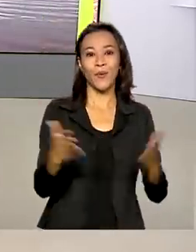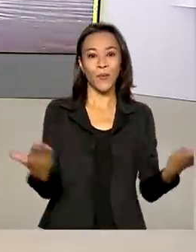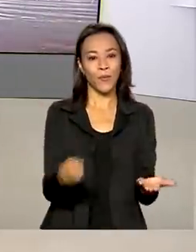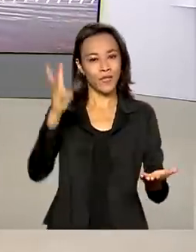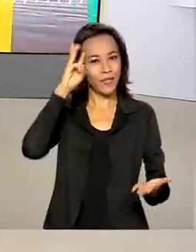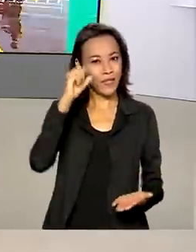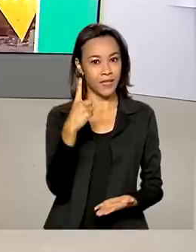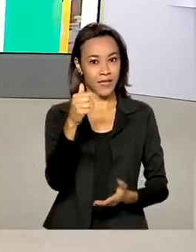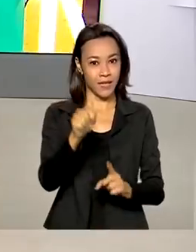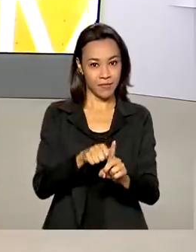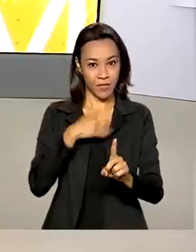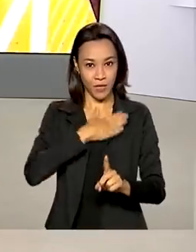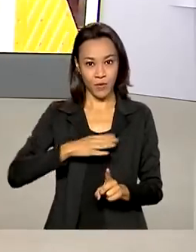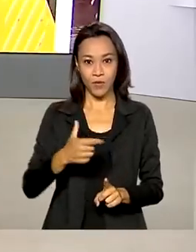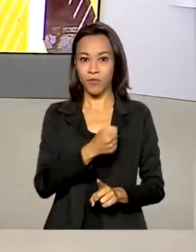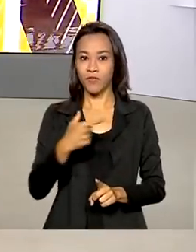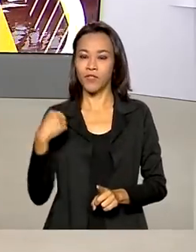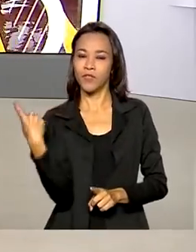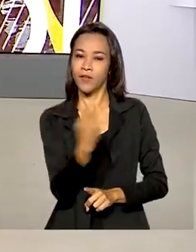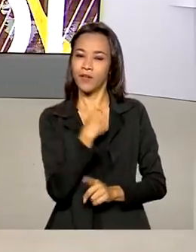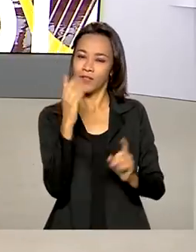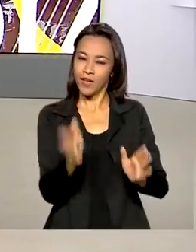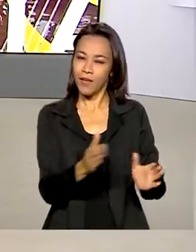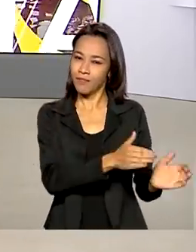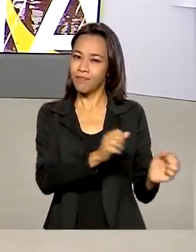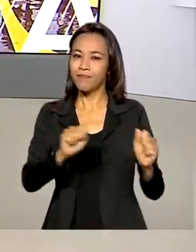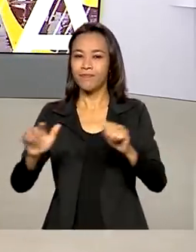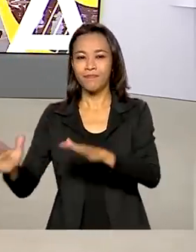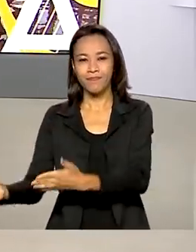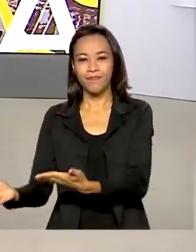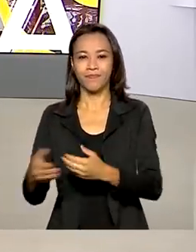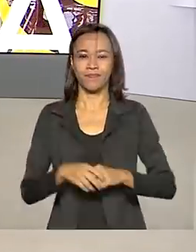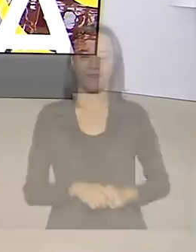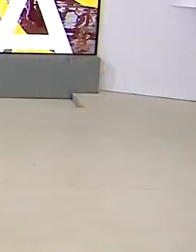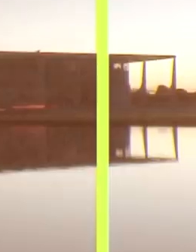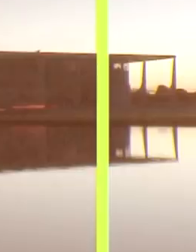de agosto de 2021, o Brasil em Dia está começando.